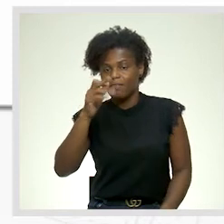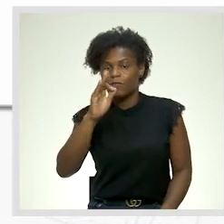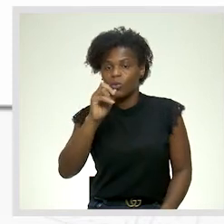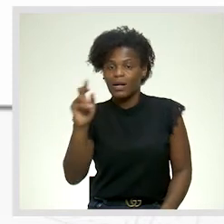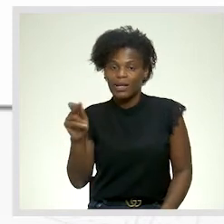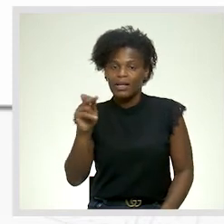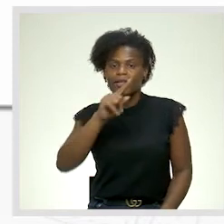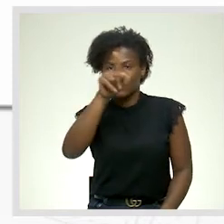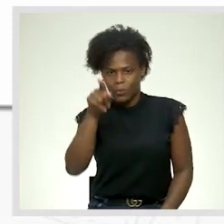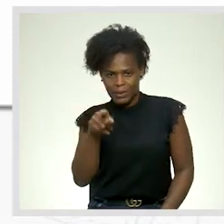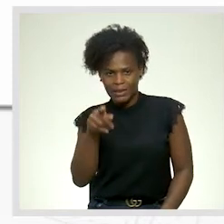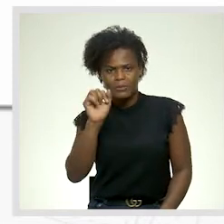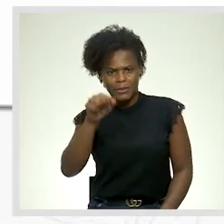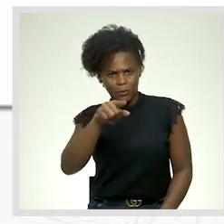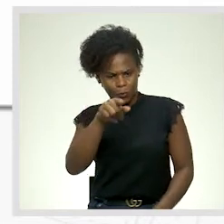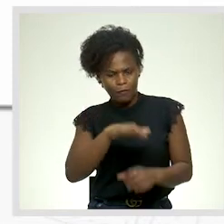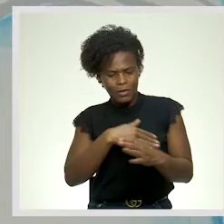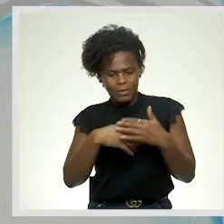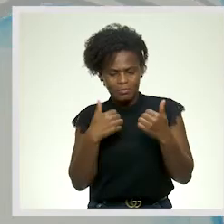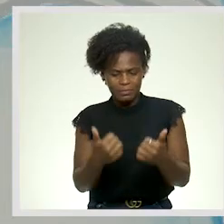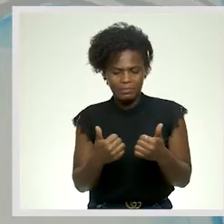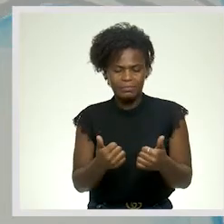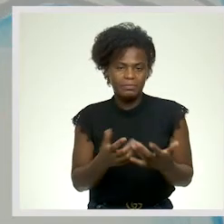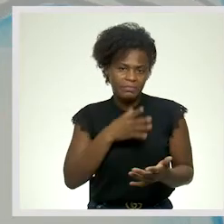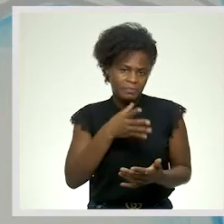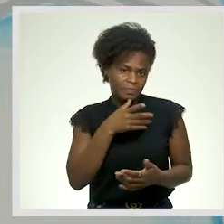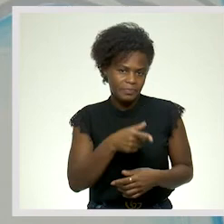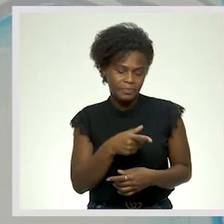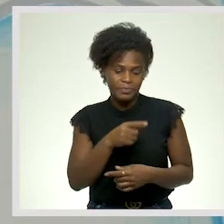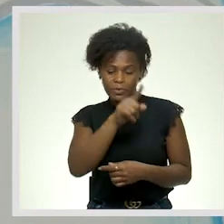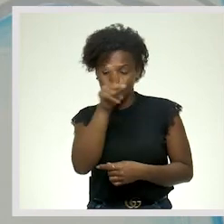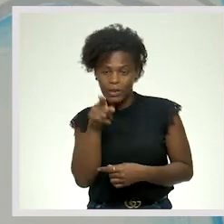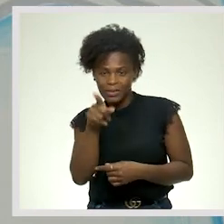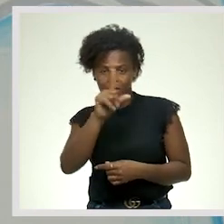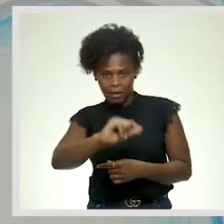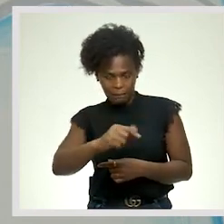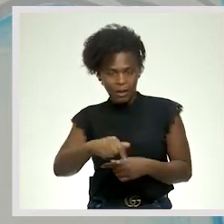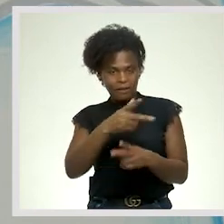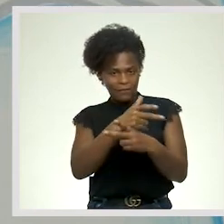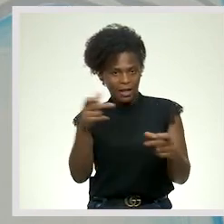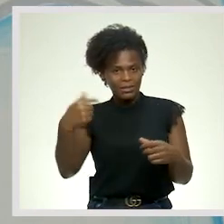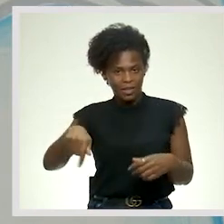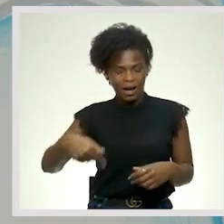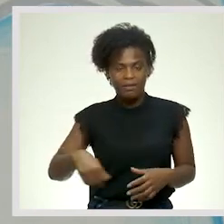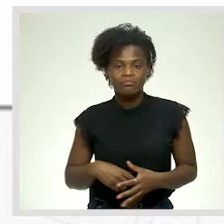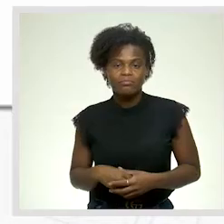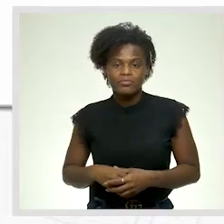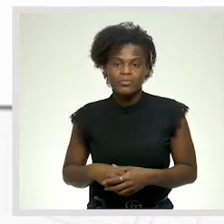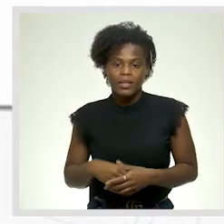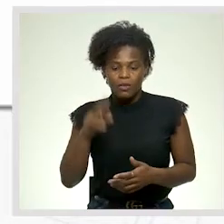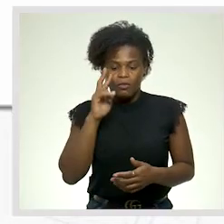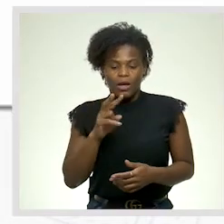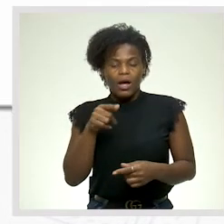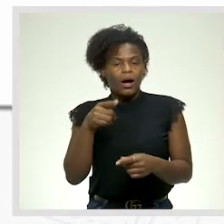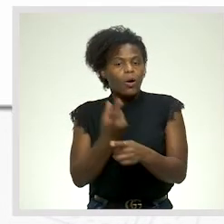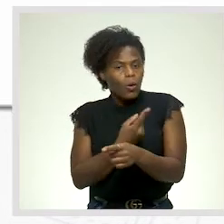Exato. Você fez bem em dizer isso. Interrogação também temos nesta frase. E vejam, É uma